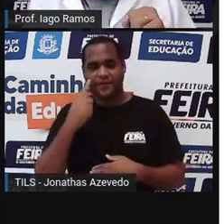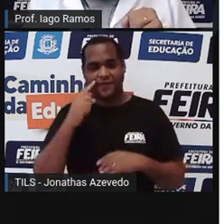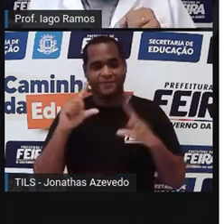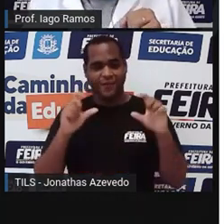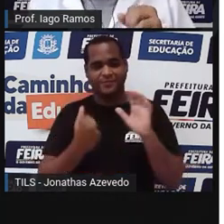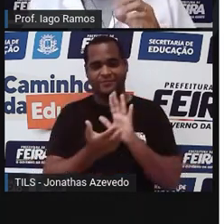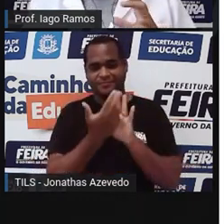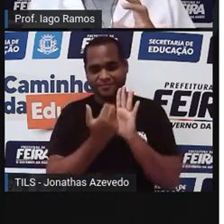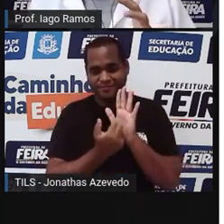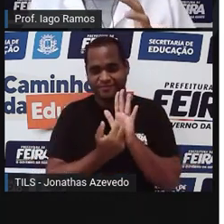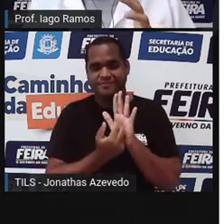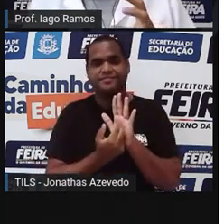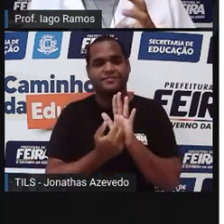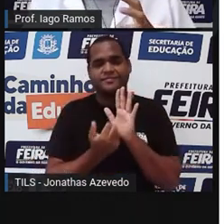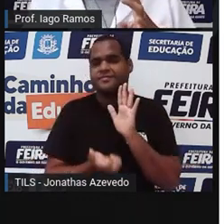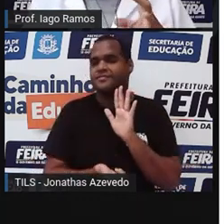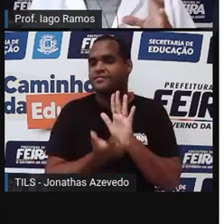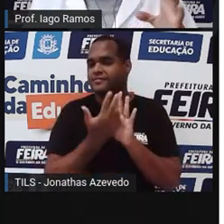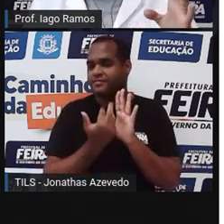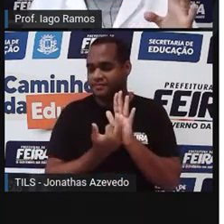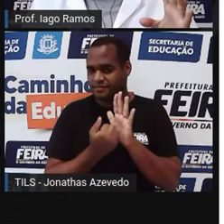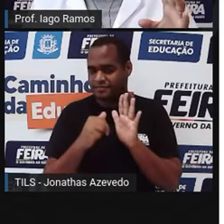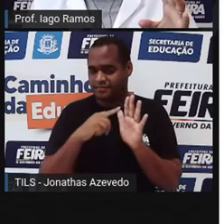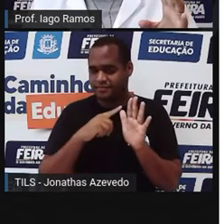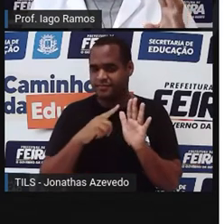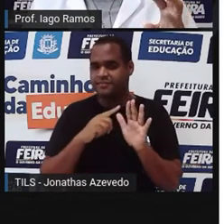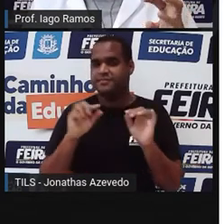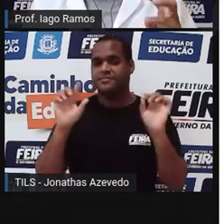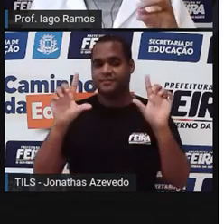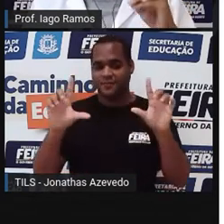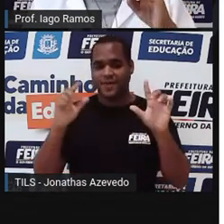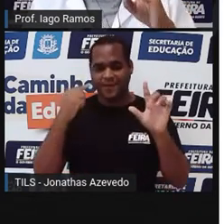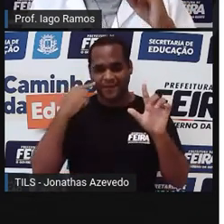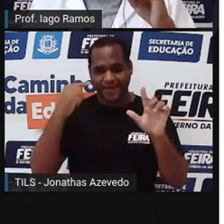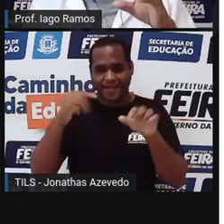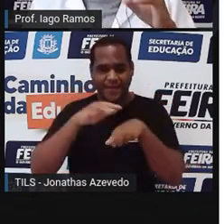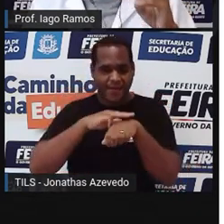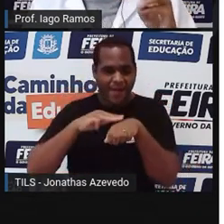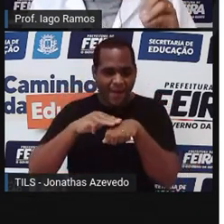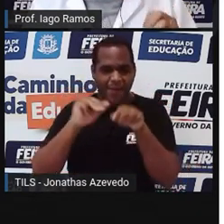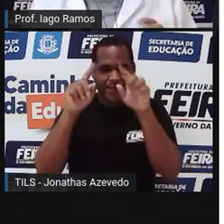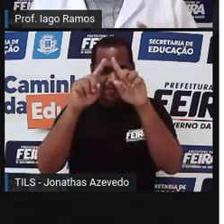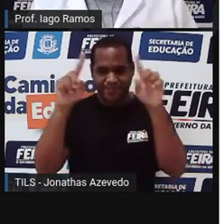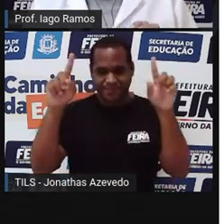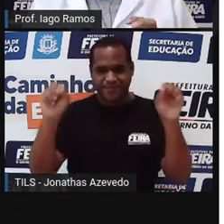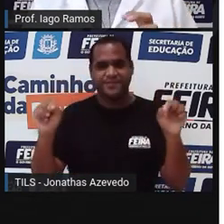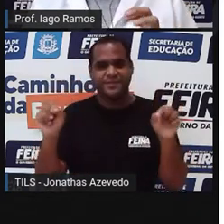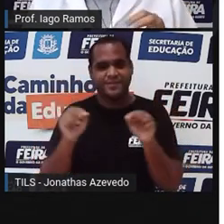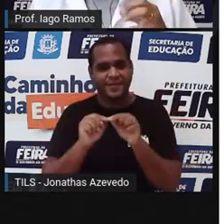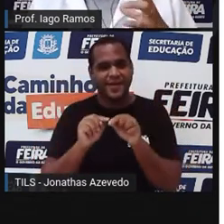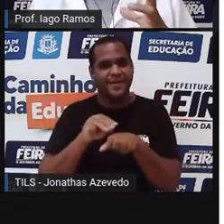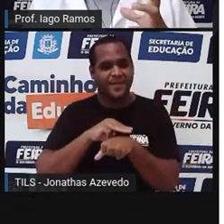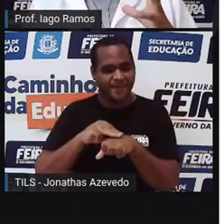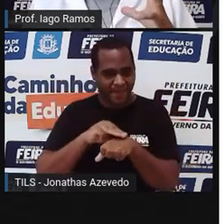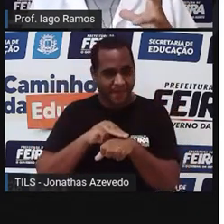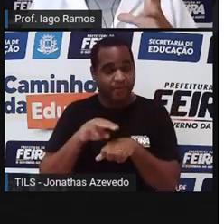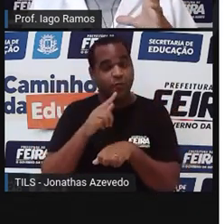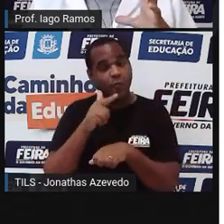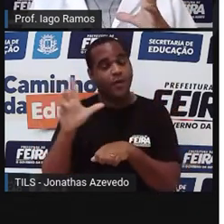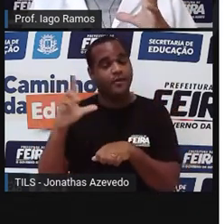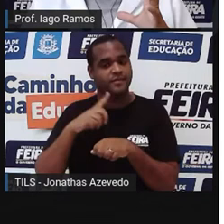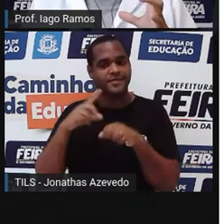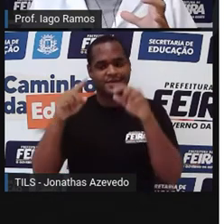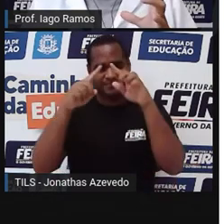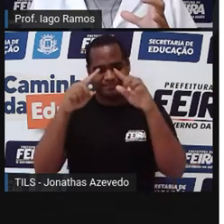Nessa figura, tem uma parte dela que está em marrom, marrom ali bem claro, e uma parte que